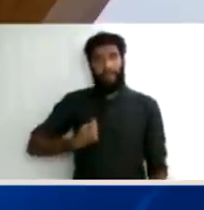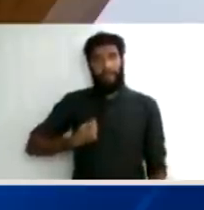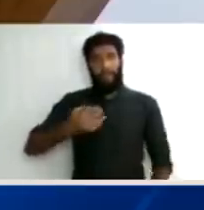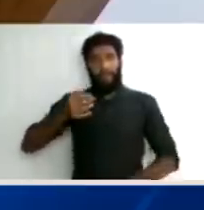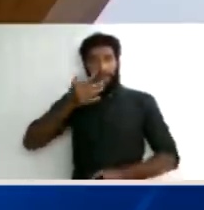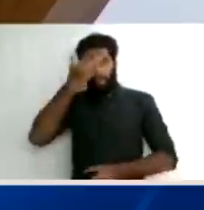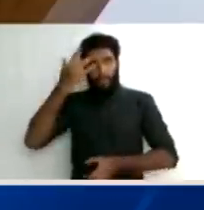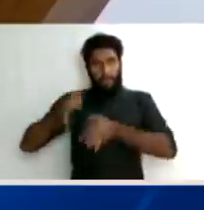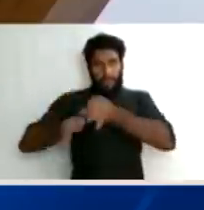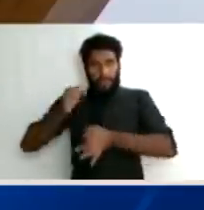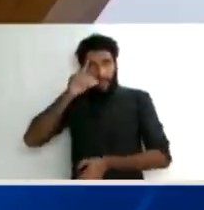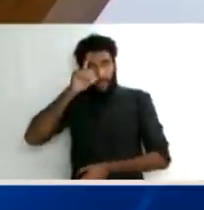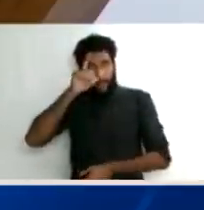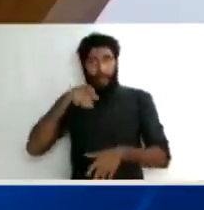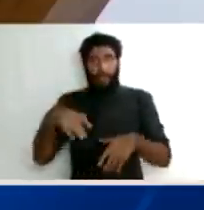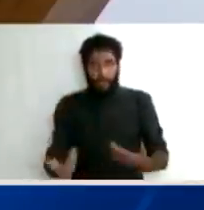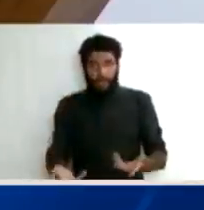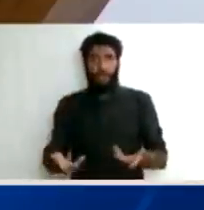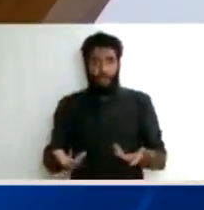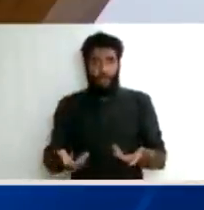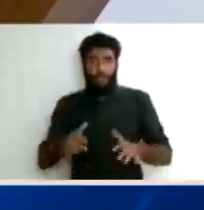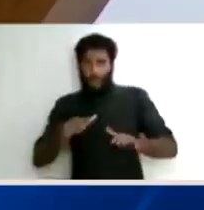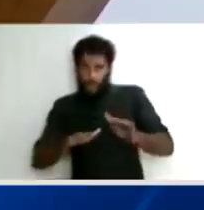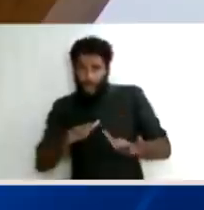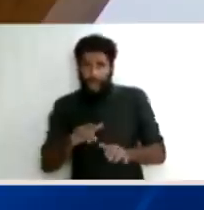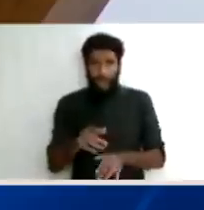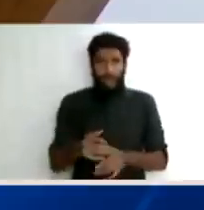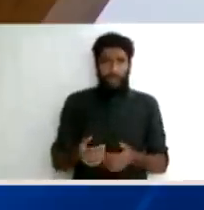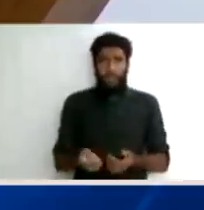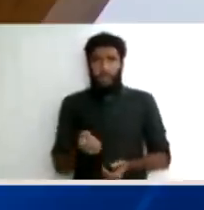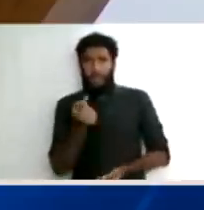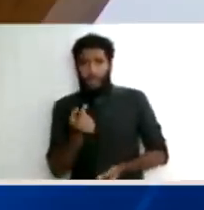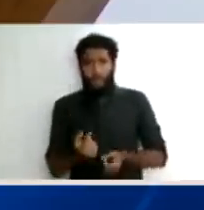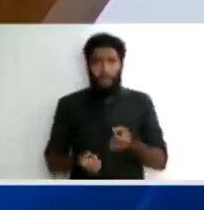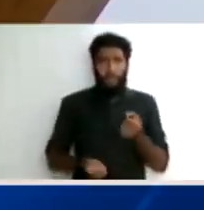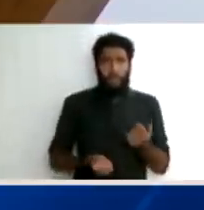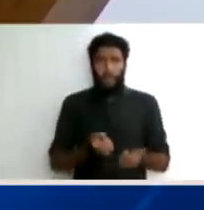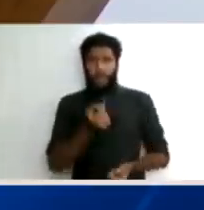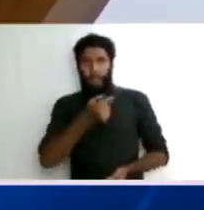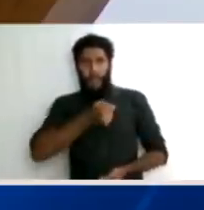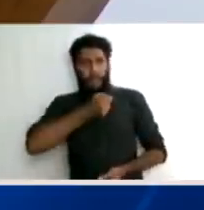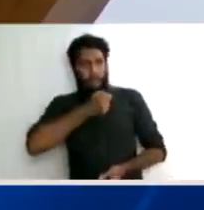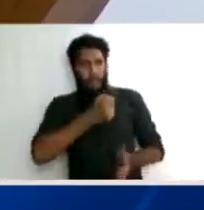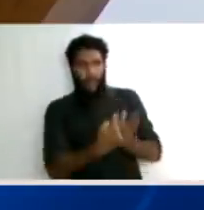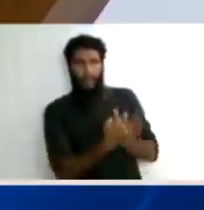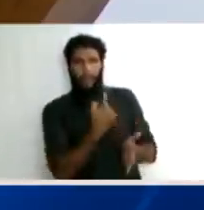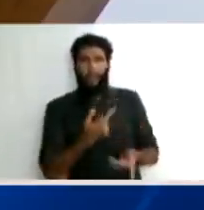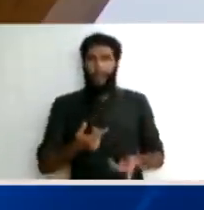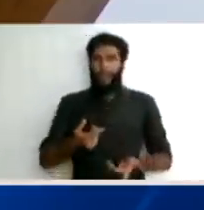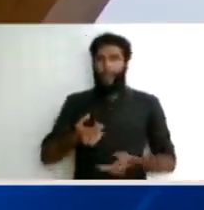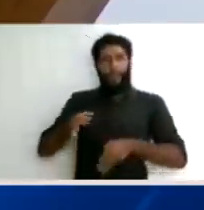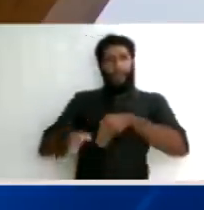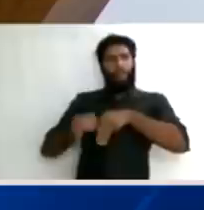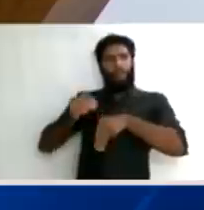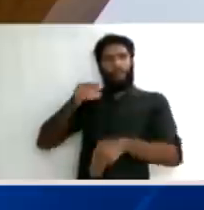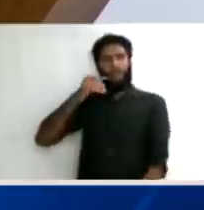distribuído a um outro magistrado, o magistrado vai decidir se valido ou não essas provas. Ou seja, aquelas